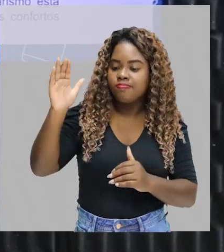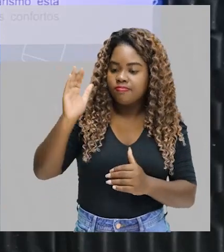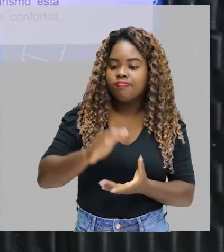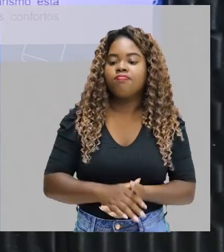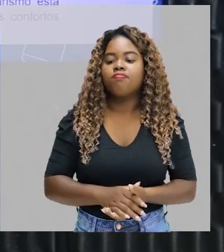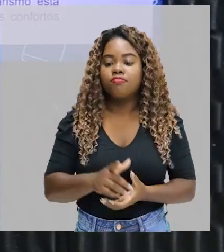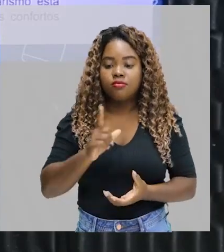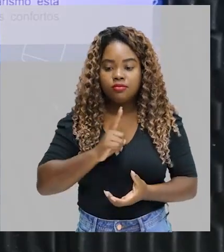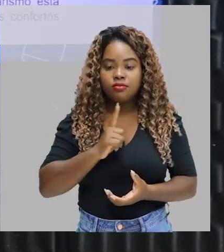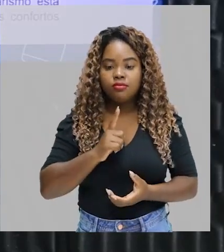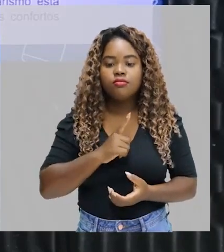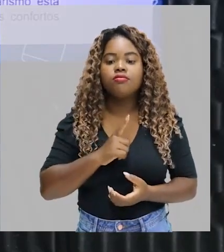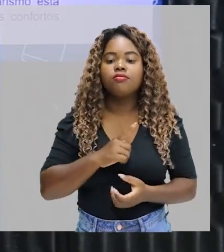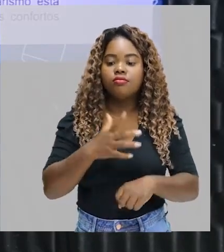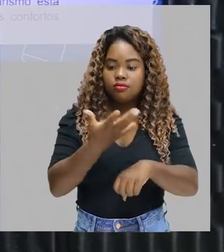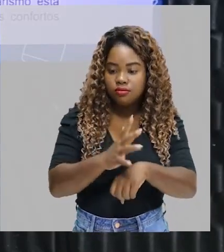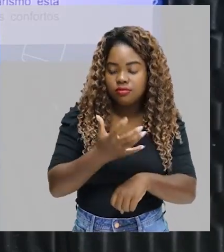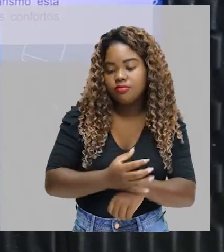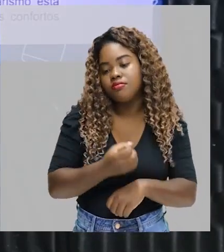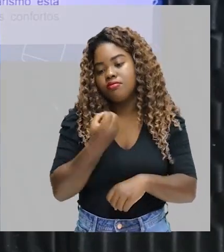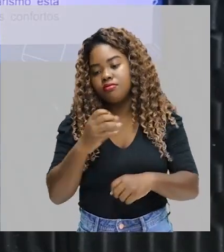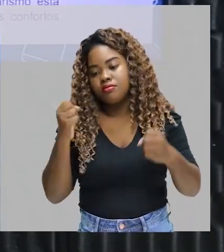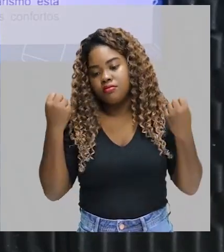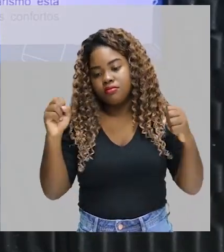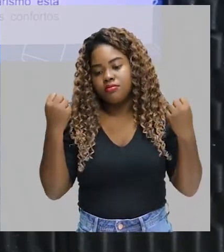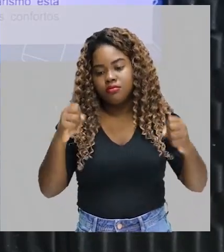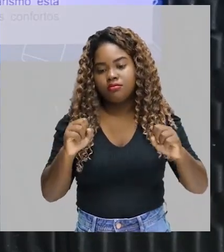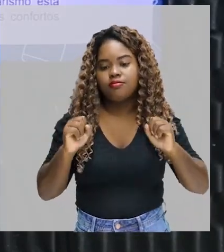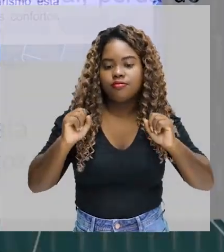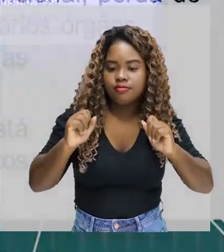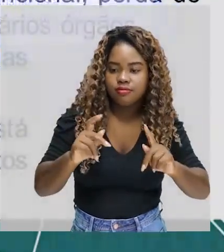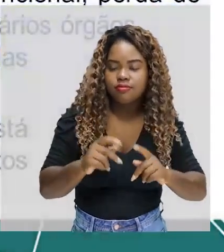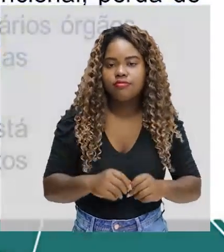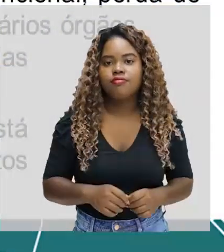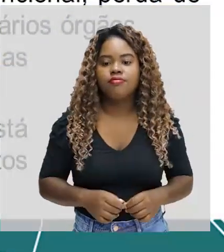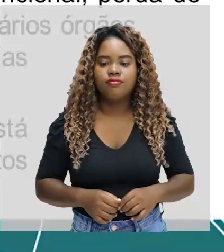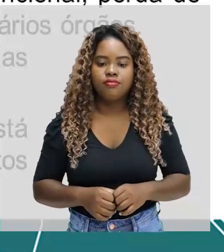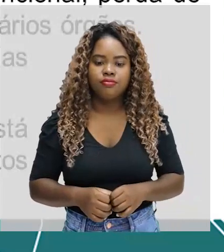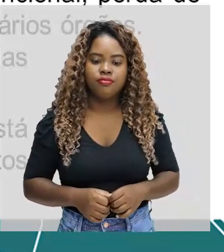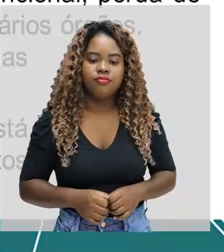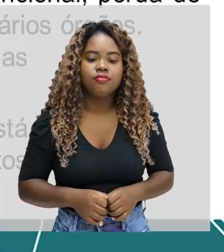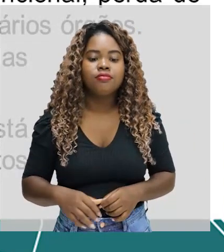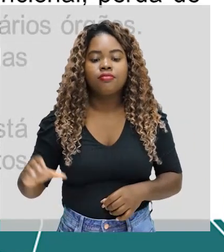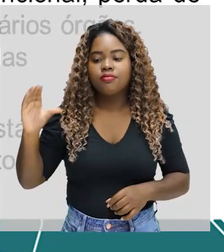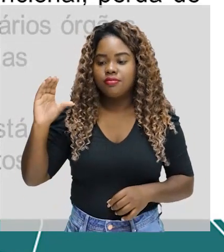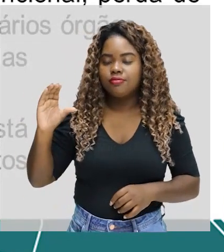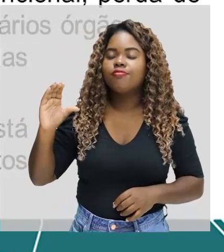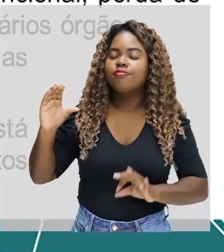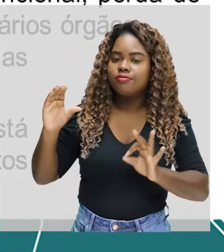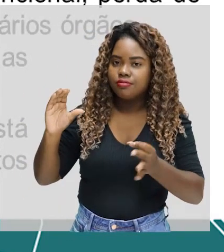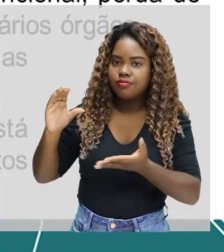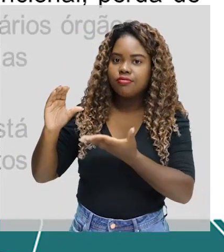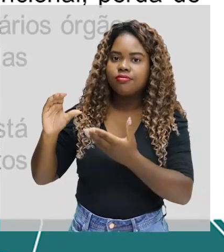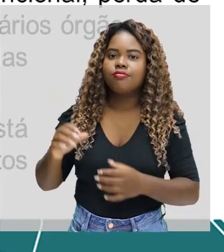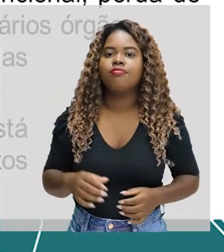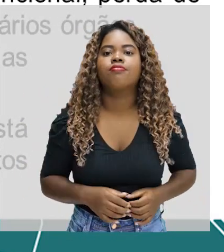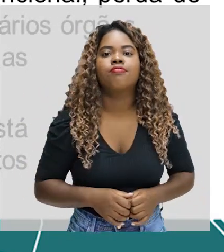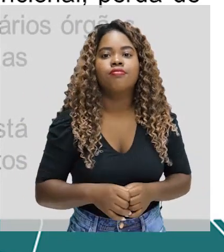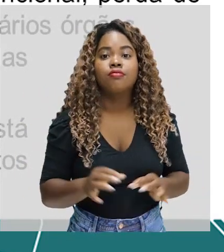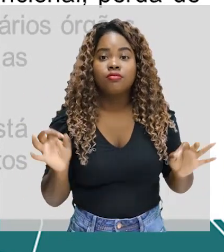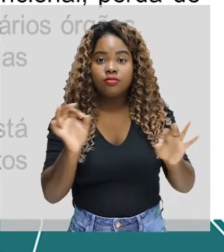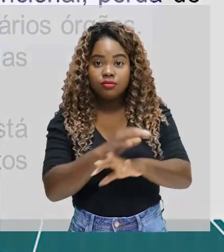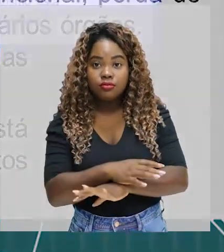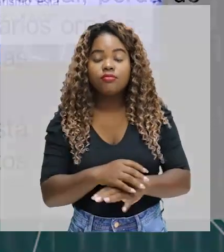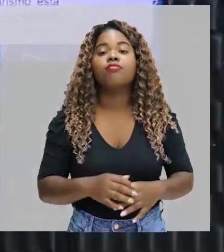Pessoas que têm um gasto calórico reduzido, que são aquelas pessoas que são sedentárias. Então, letra C é a opção correta. Então,